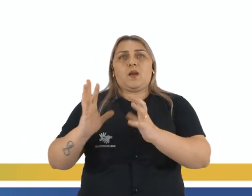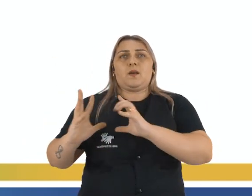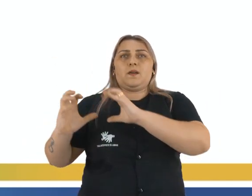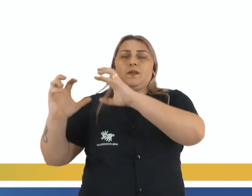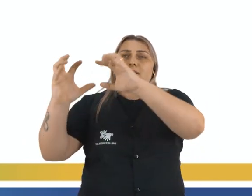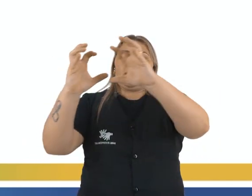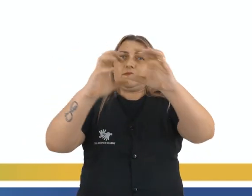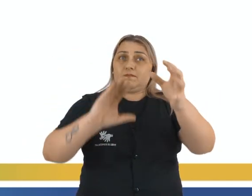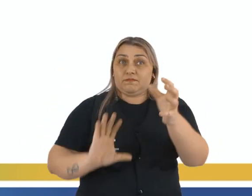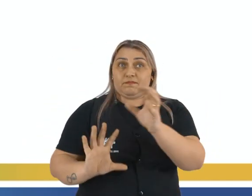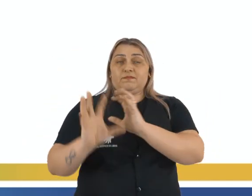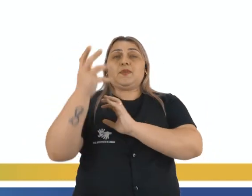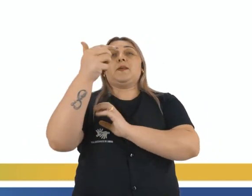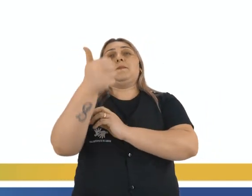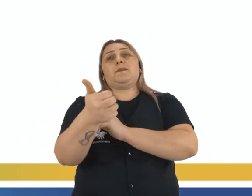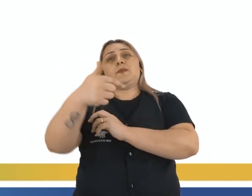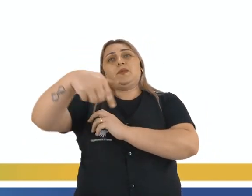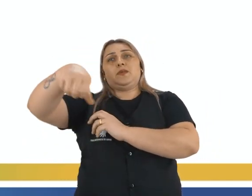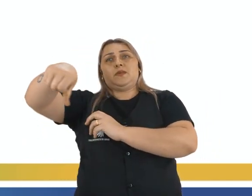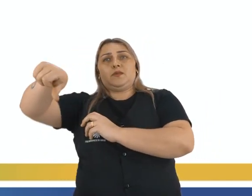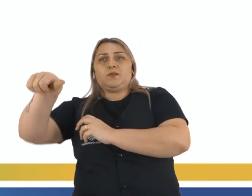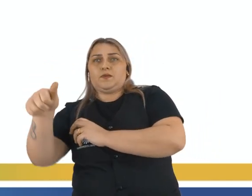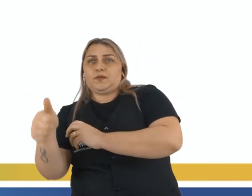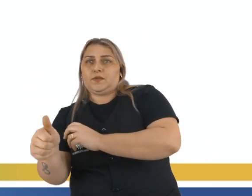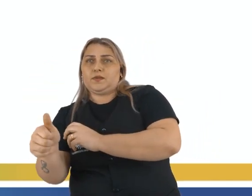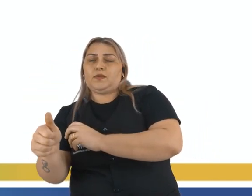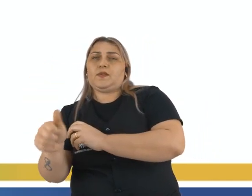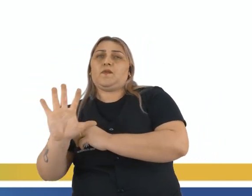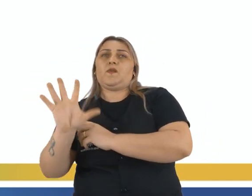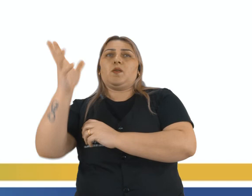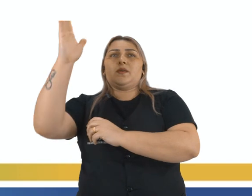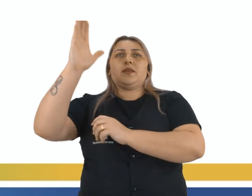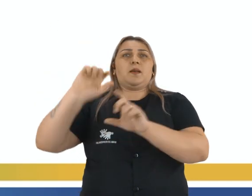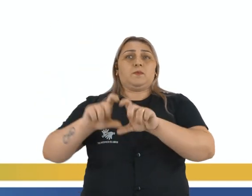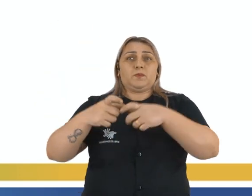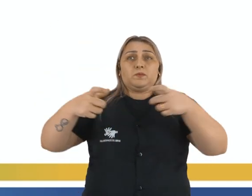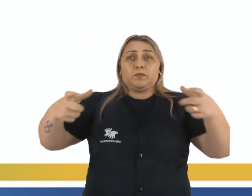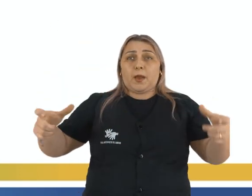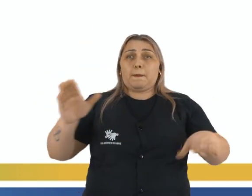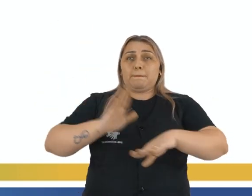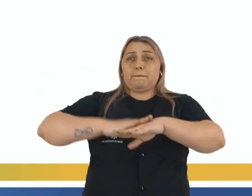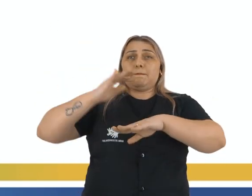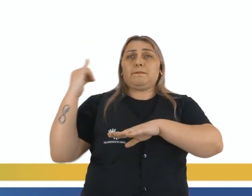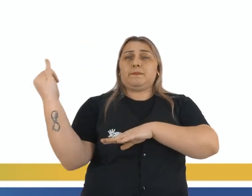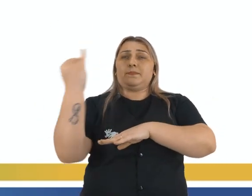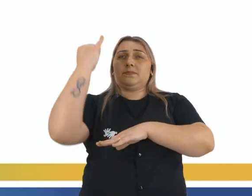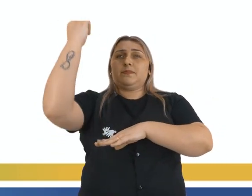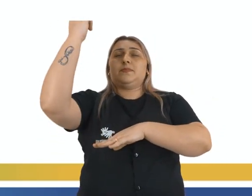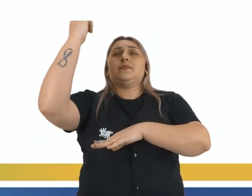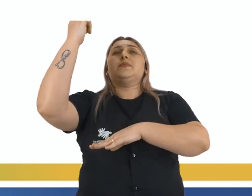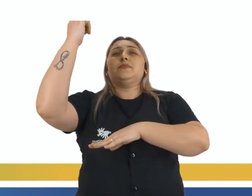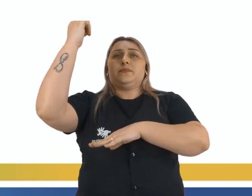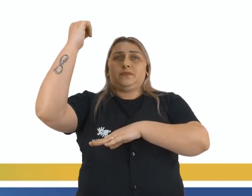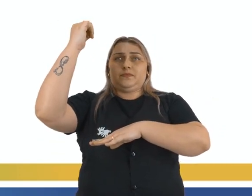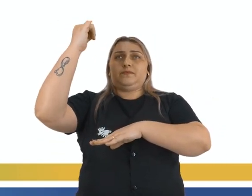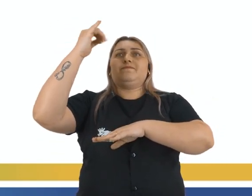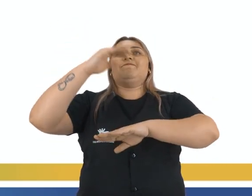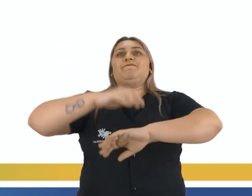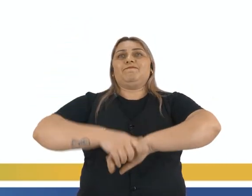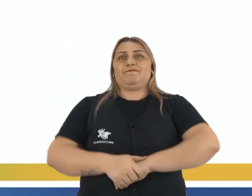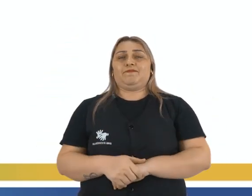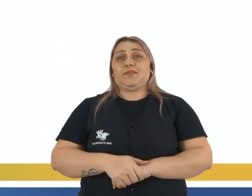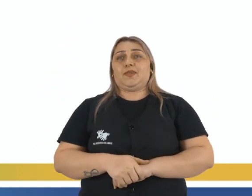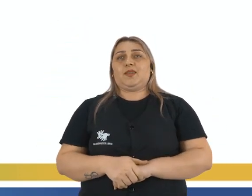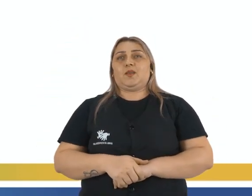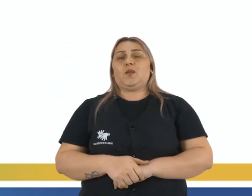falei para vocês, vão acontecer. E, em 1791, vai acontecer a maior e a mais importante delas, a maior rebelião dos escravos,